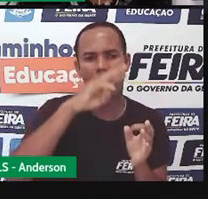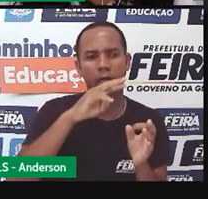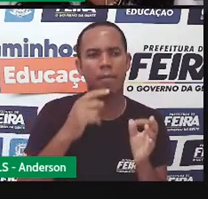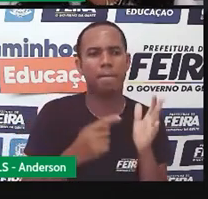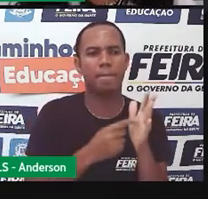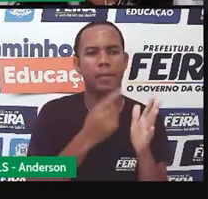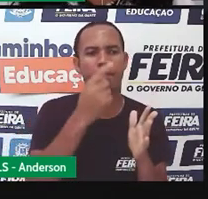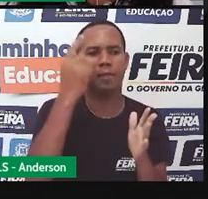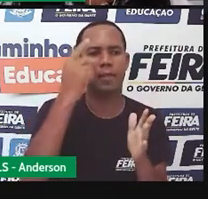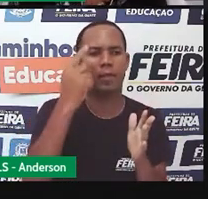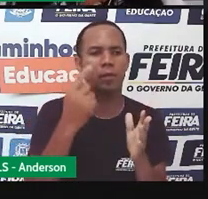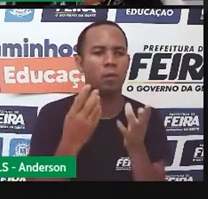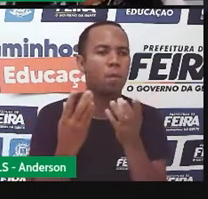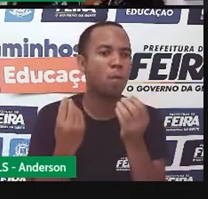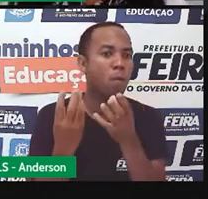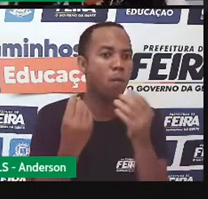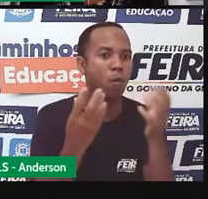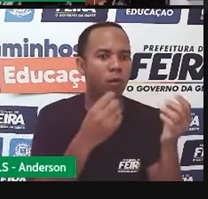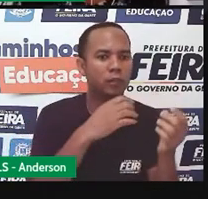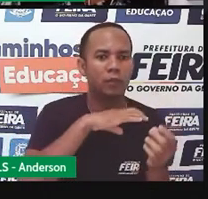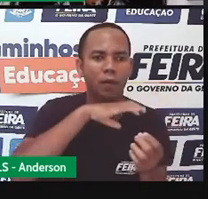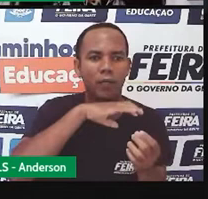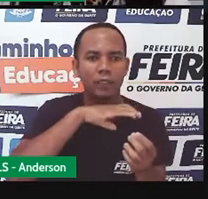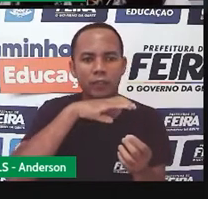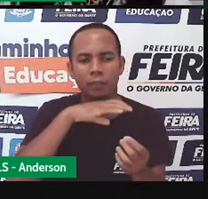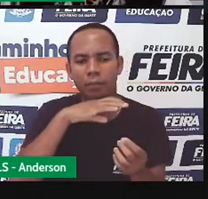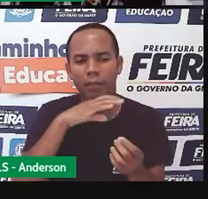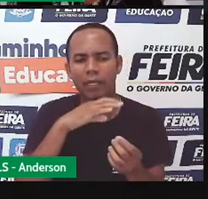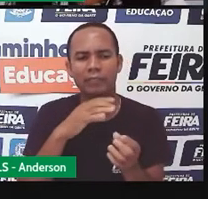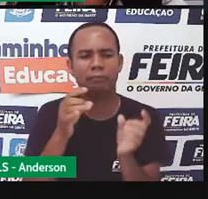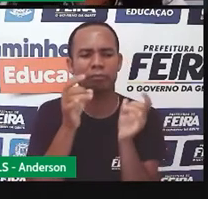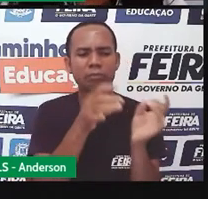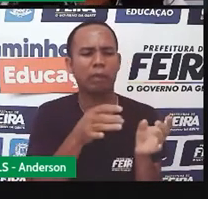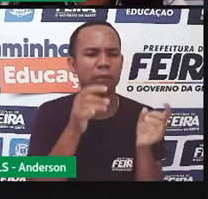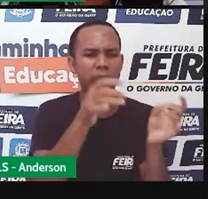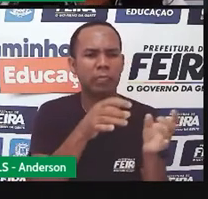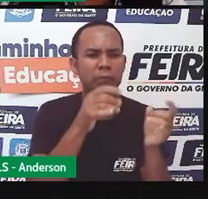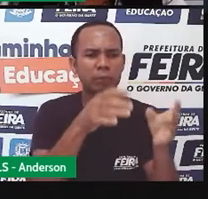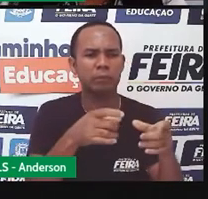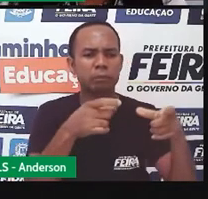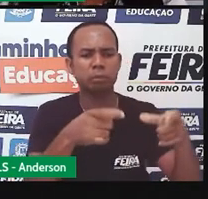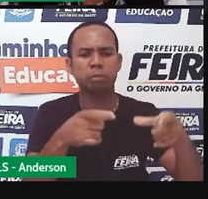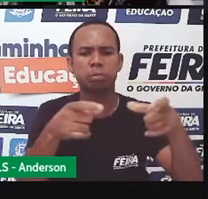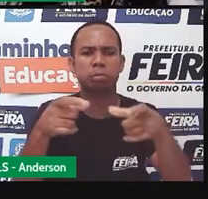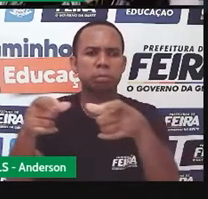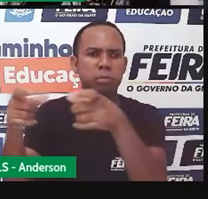foi o número de animais abandonados que aumentaram no meu bairro.